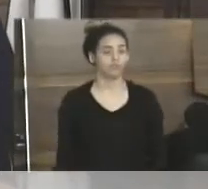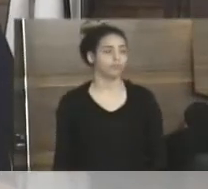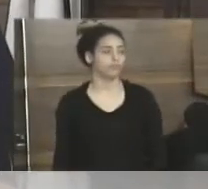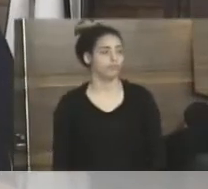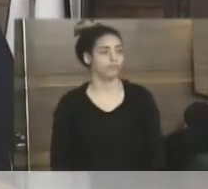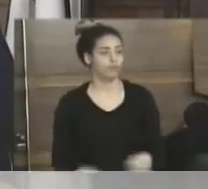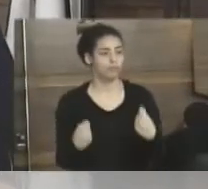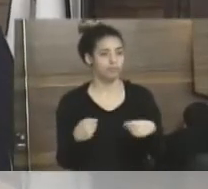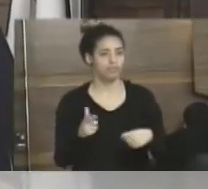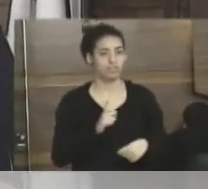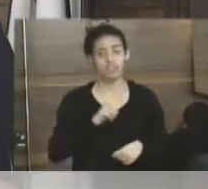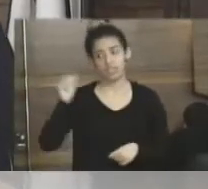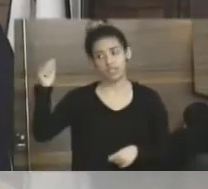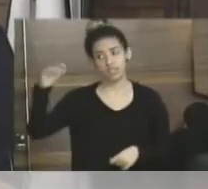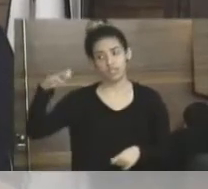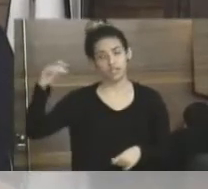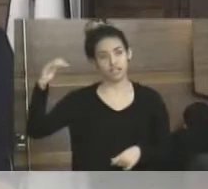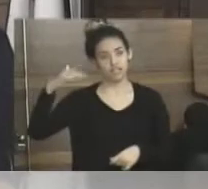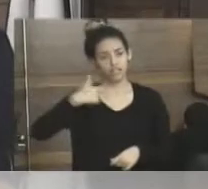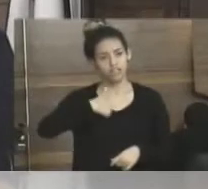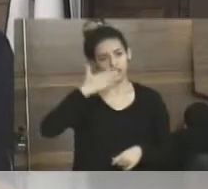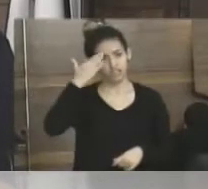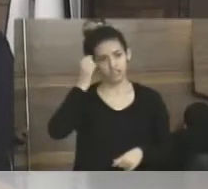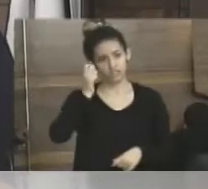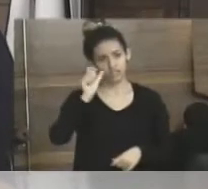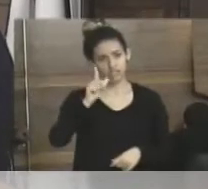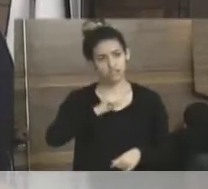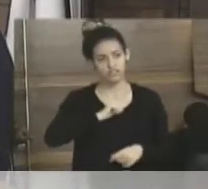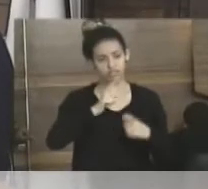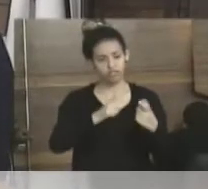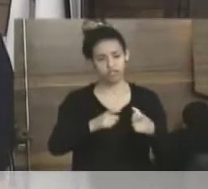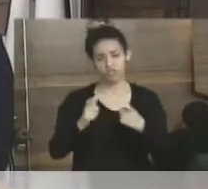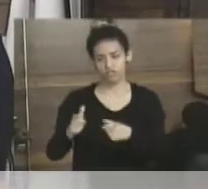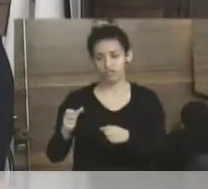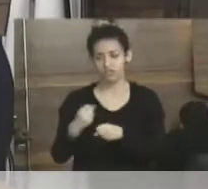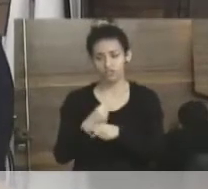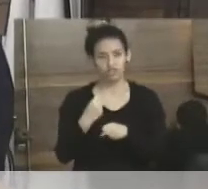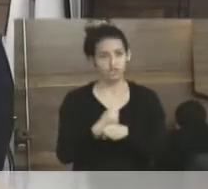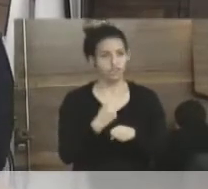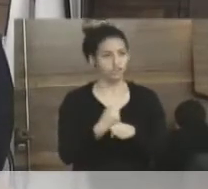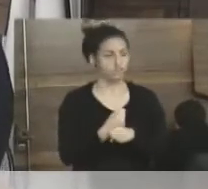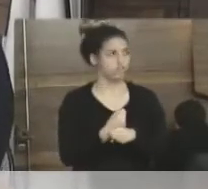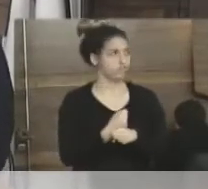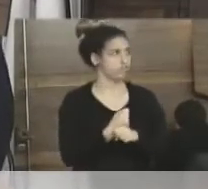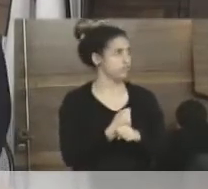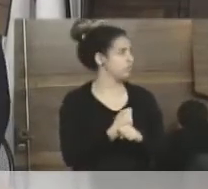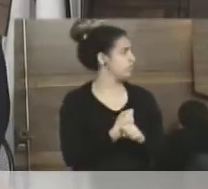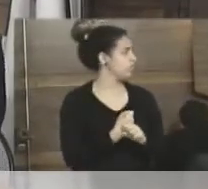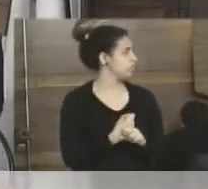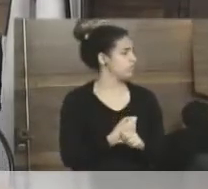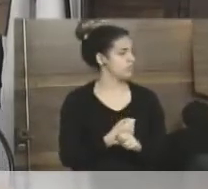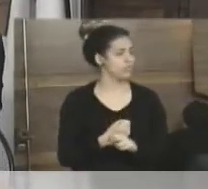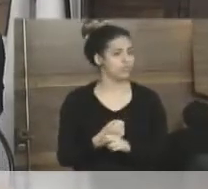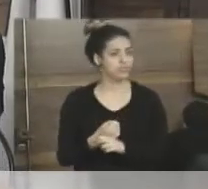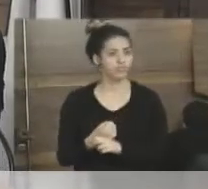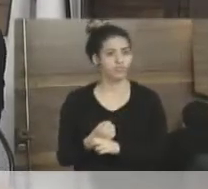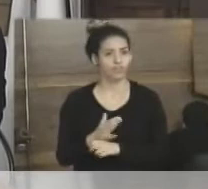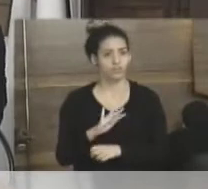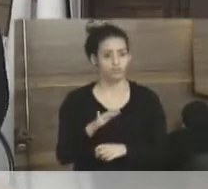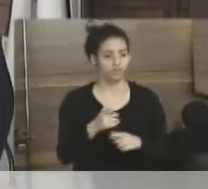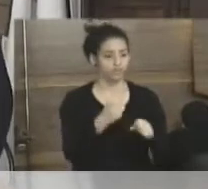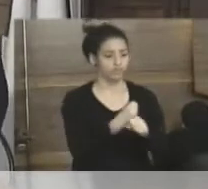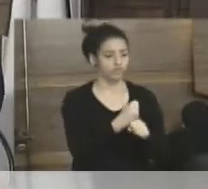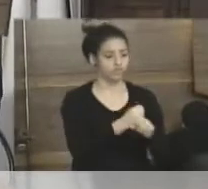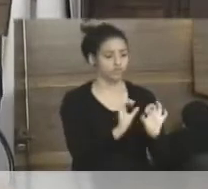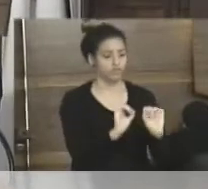sala de vacina. Eu sei que tem unidades de saúde que foram construídas para tal. Aí, quando você constrói, aqui vai ser